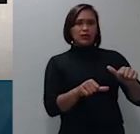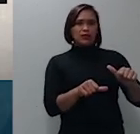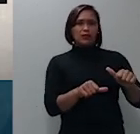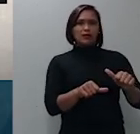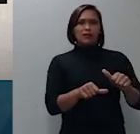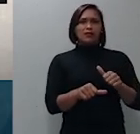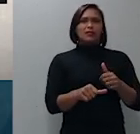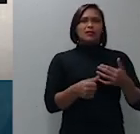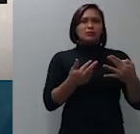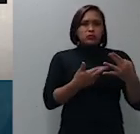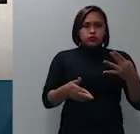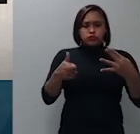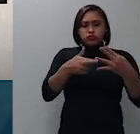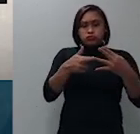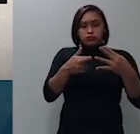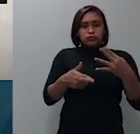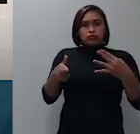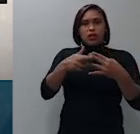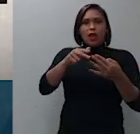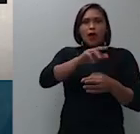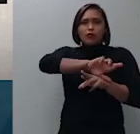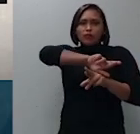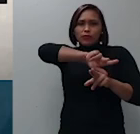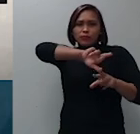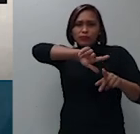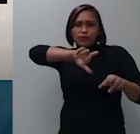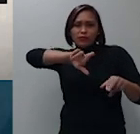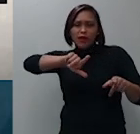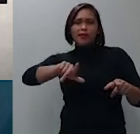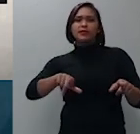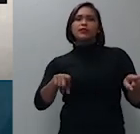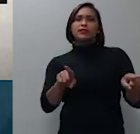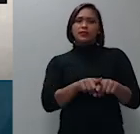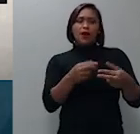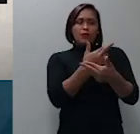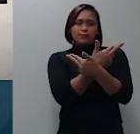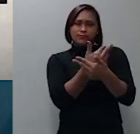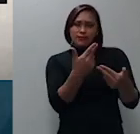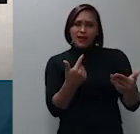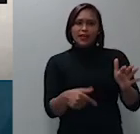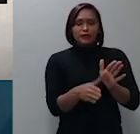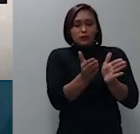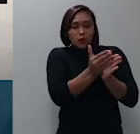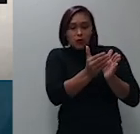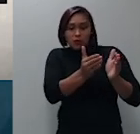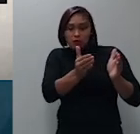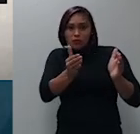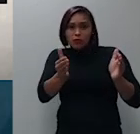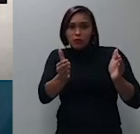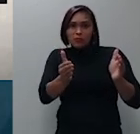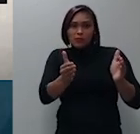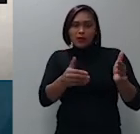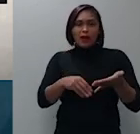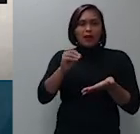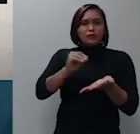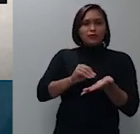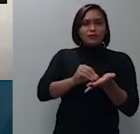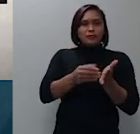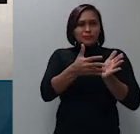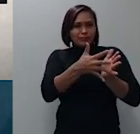parágrafos vai mesmo concordo com o ministro que ficou um prazo muito indeterminado muito uma